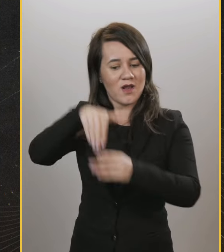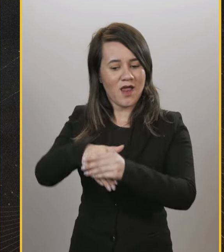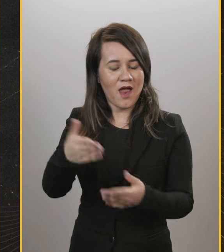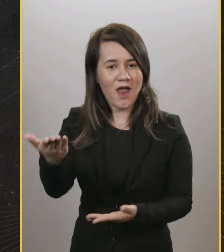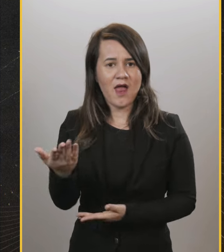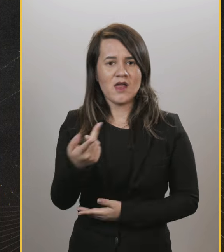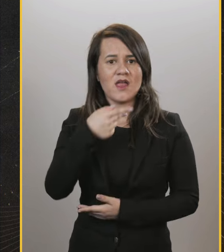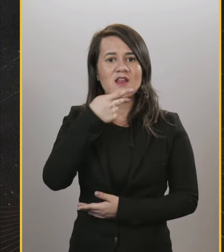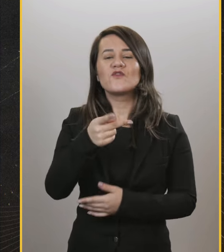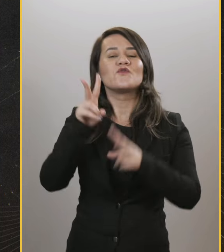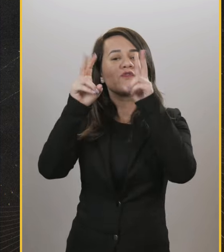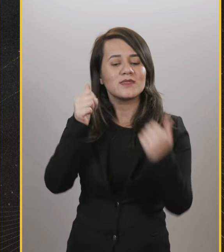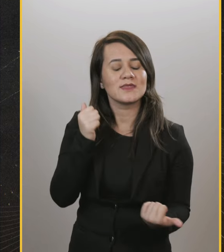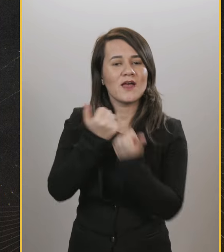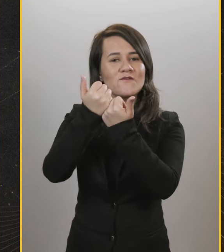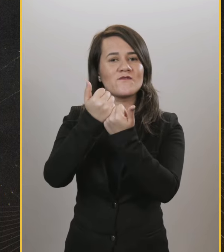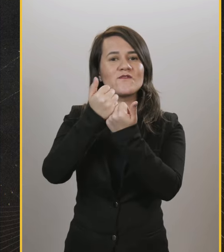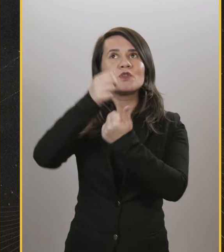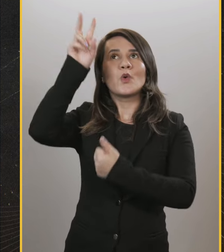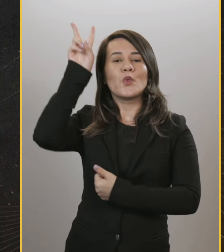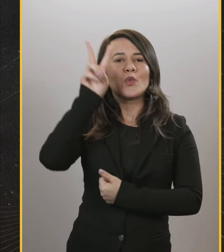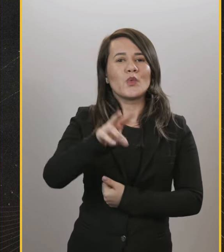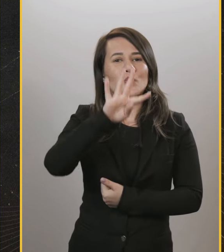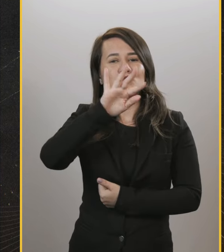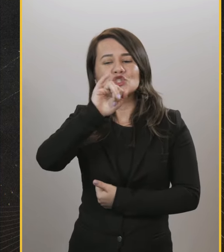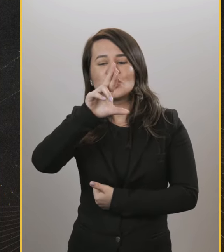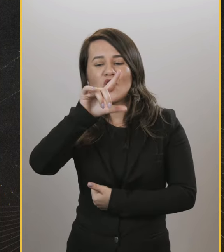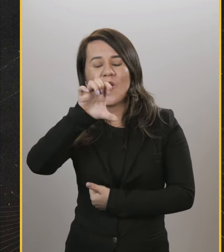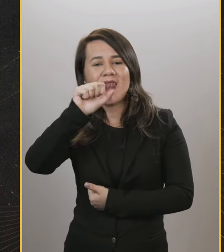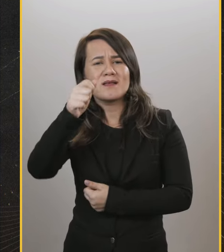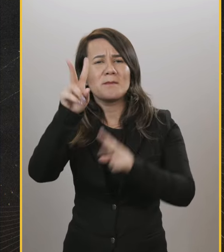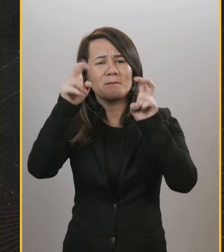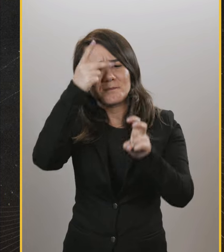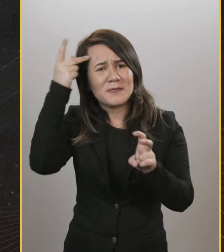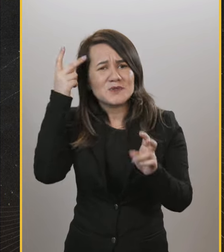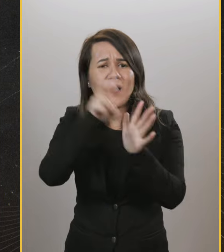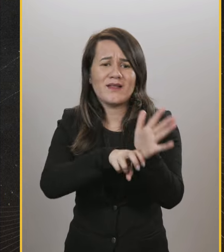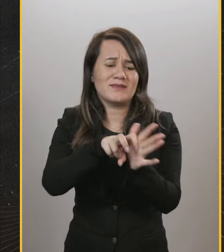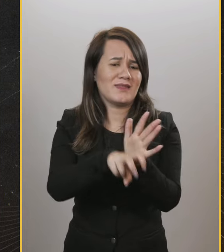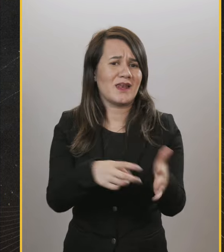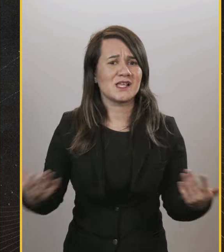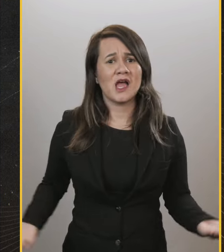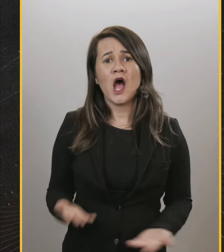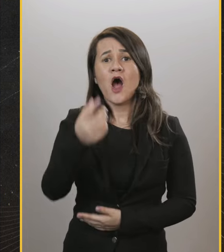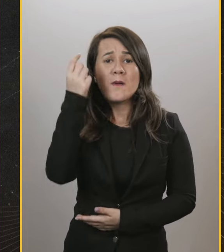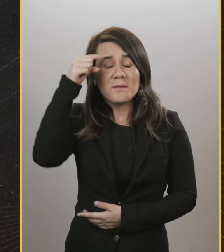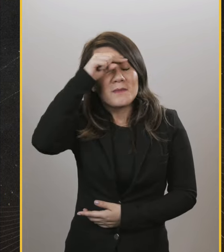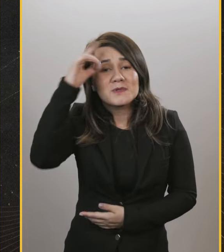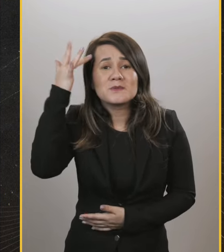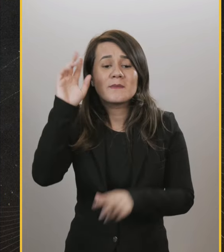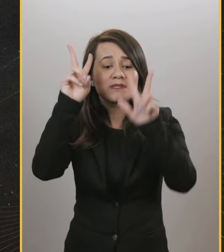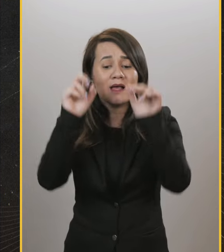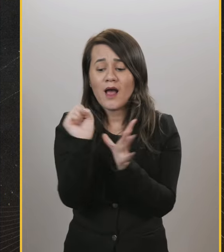a eleitora, sabe? O Nunes defendeu tirolesa pra pessoa cadeirante com deficiência. O Pablo Marçal não sabia o que era